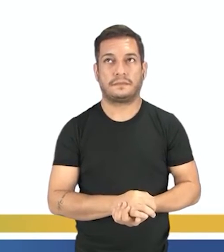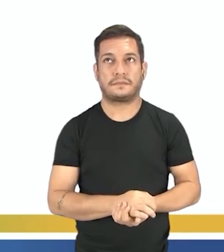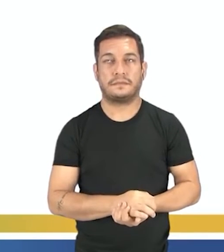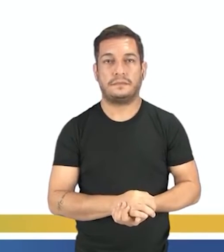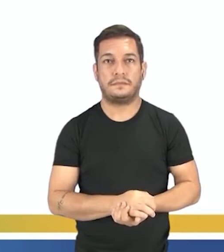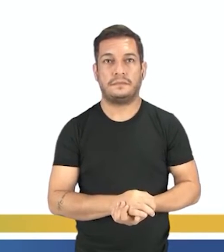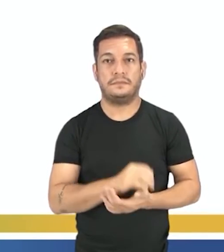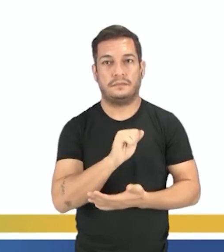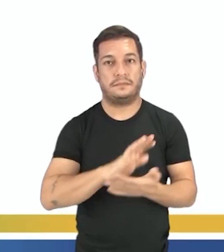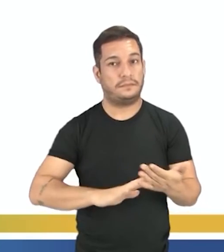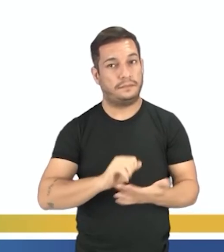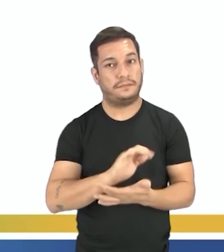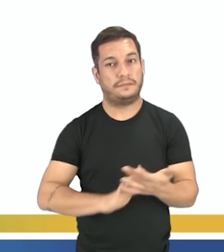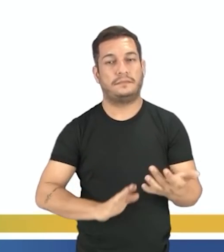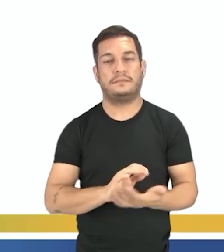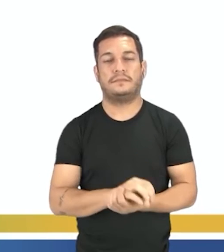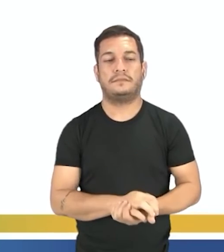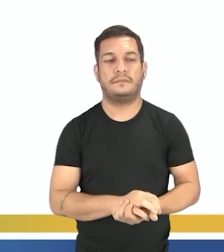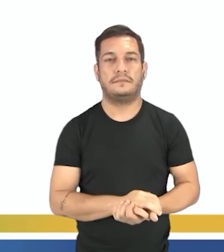Exercitando.